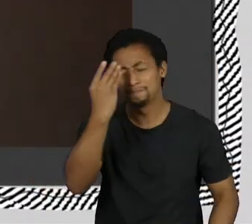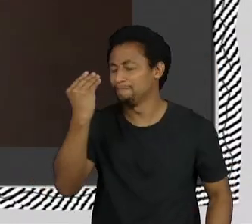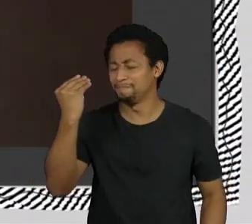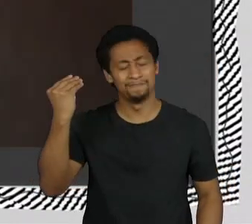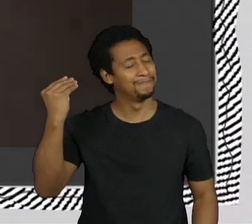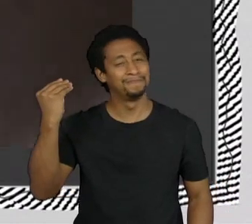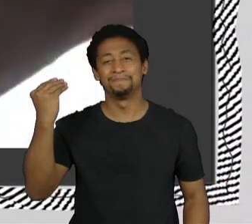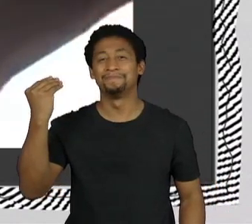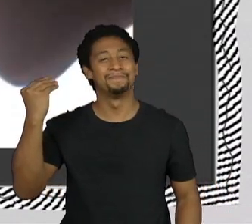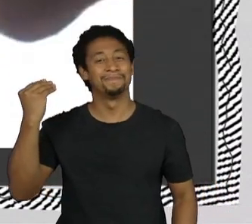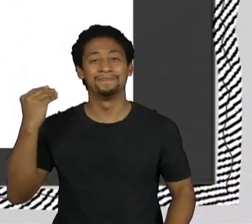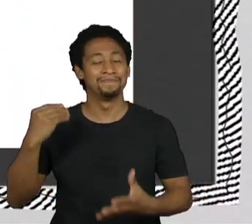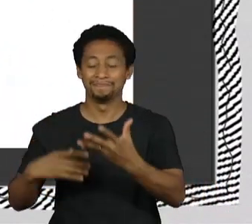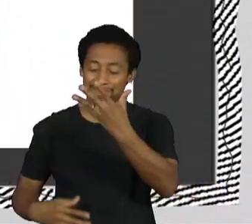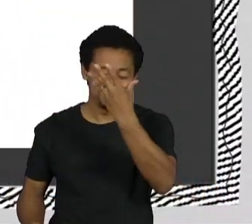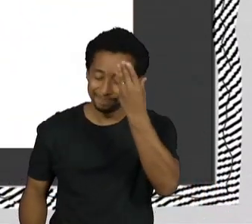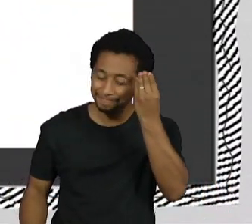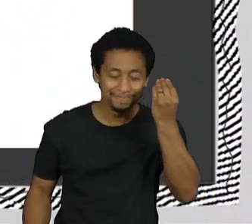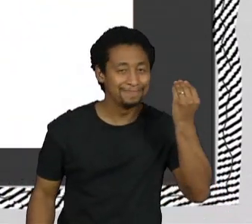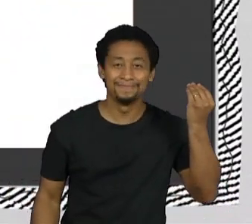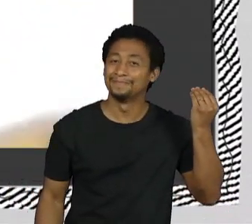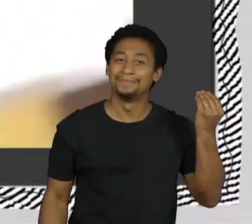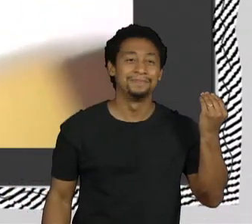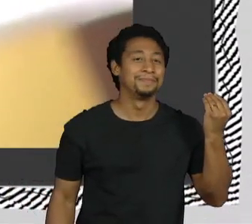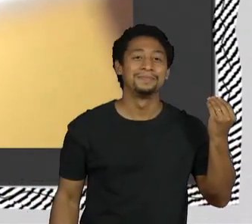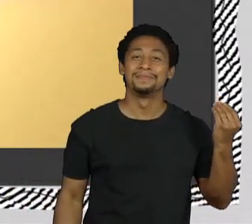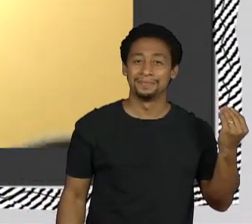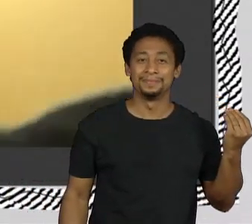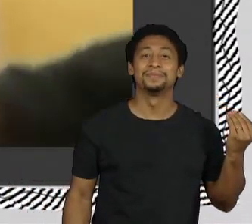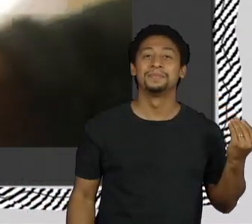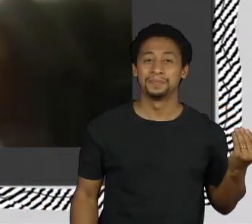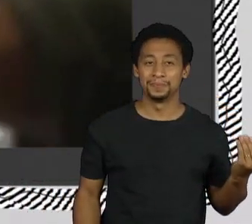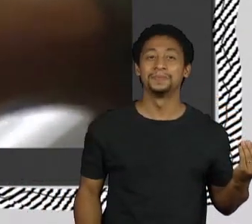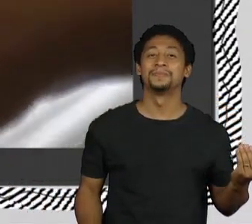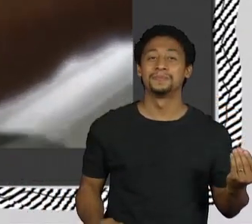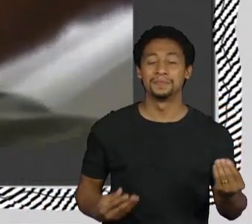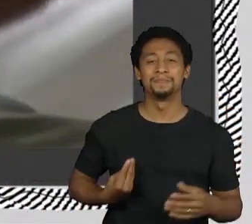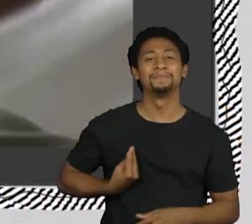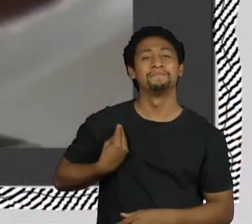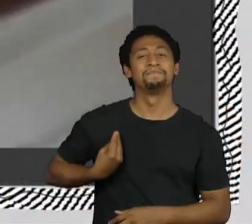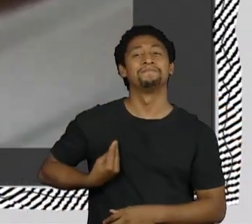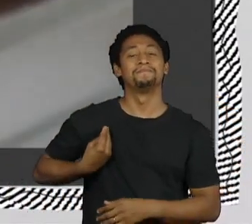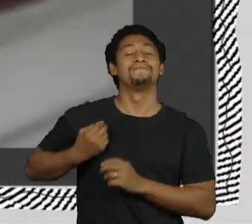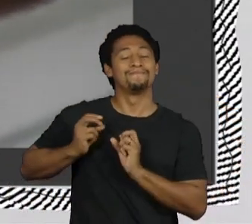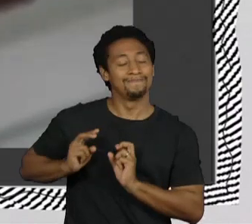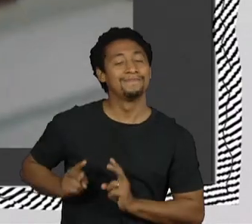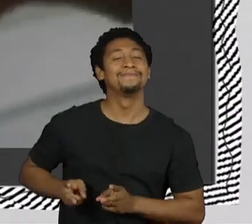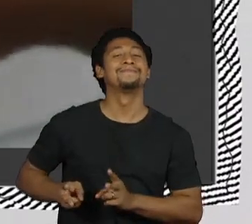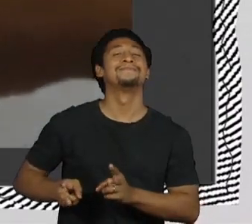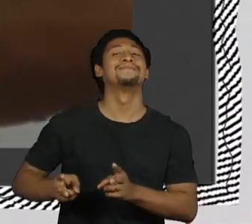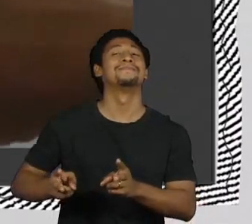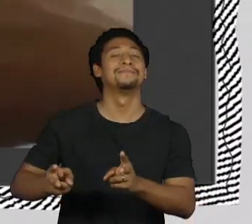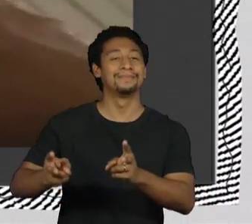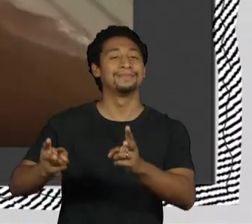esqueça que a vida é pra viver.